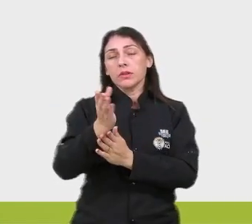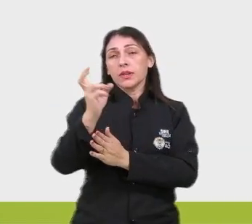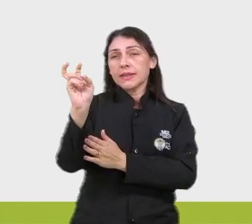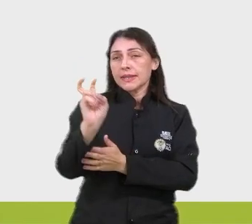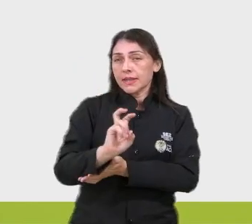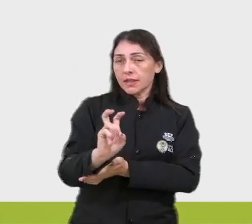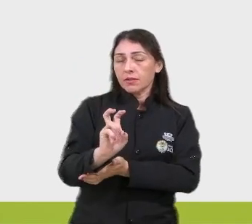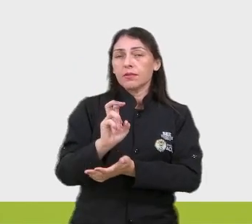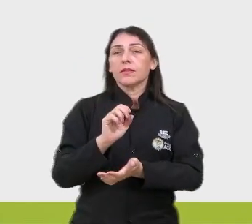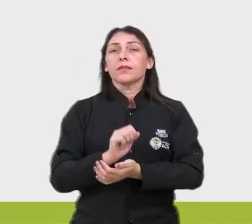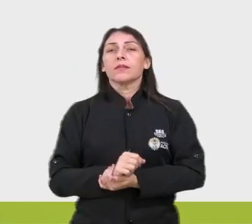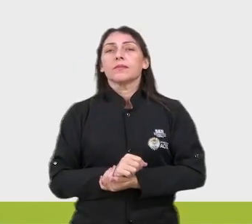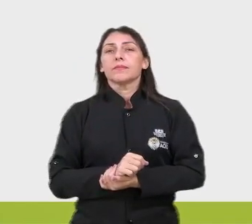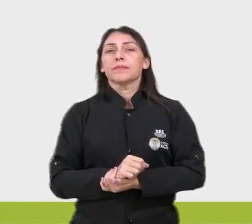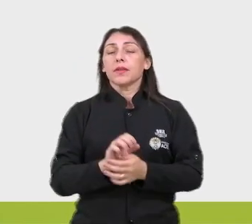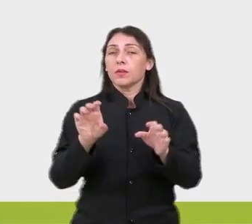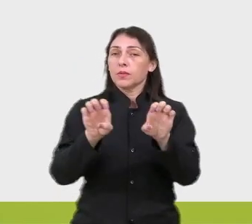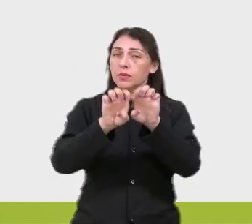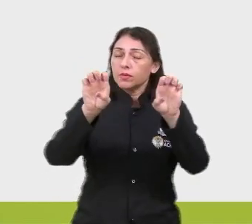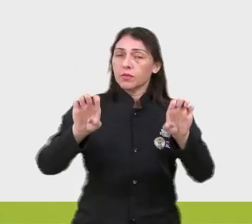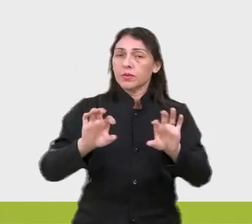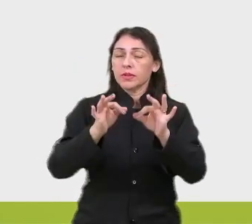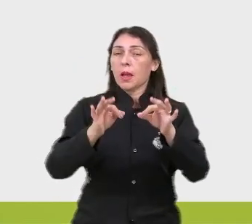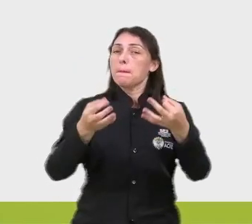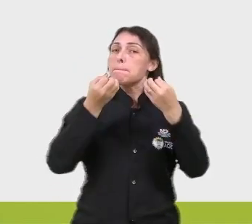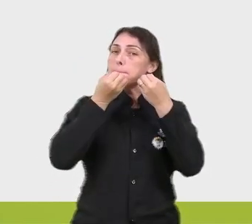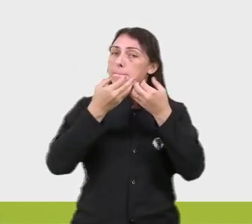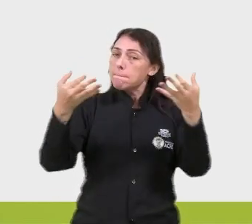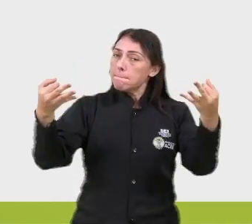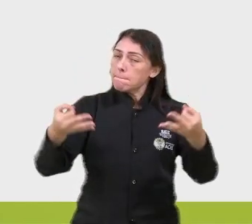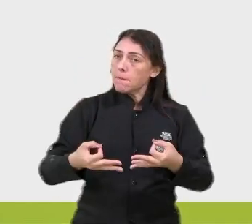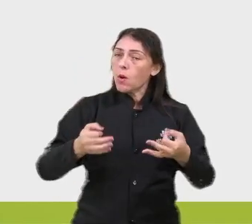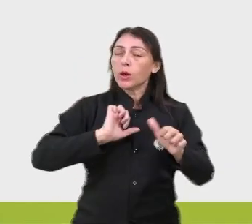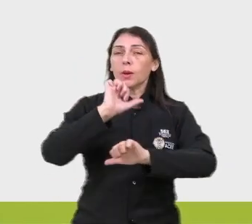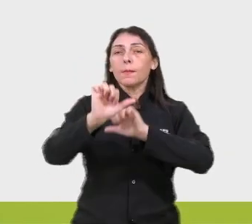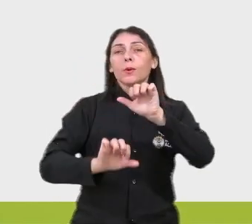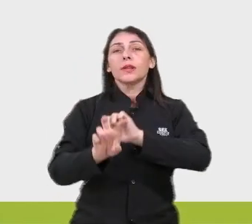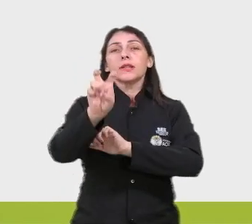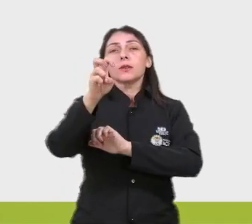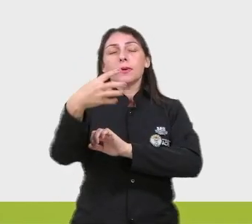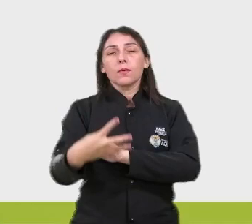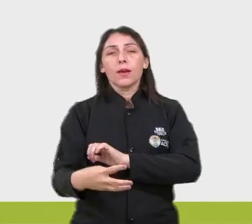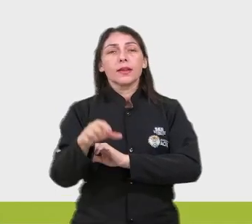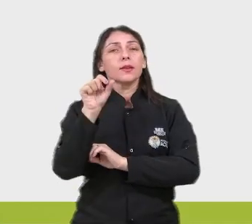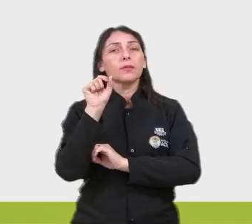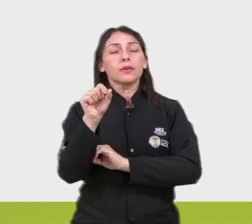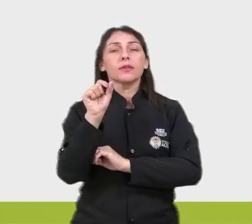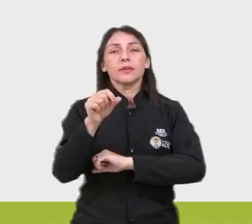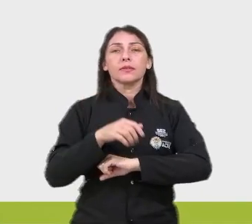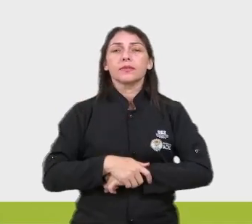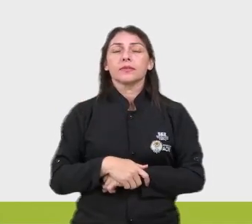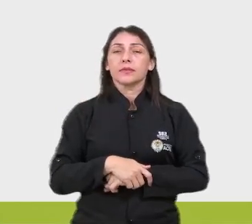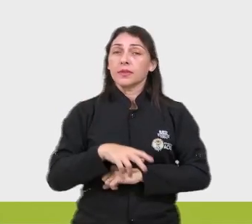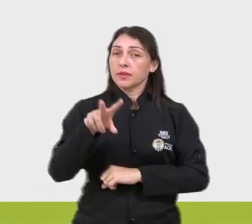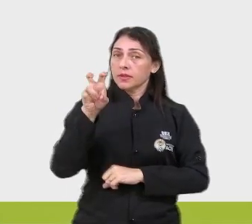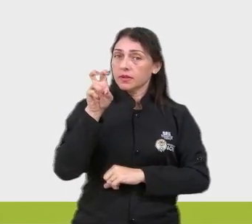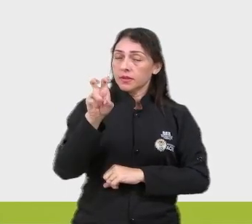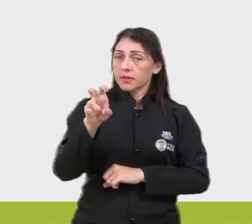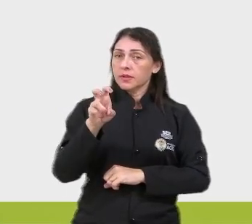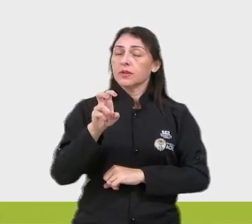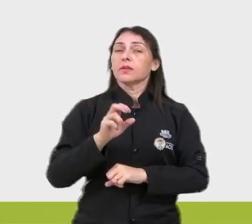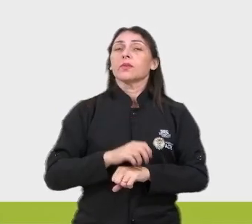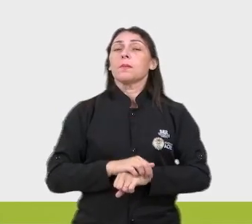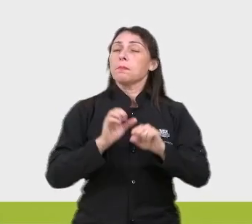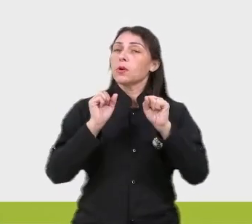a cinco, é uma estrutura sintática excelente, né? O que muda da cinco pra quatro é que, na cinco, no